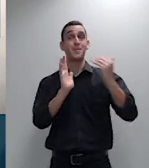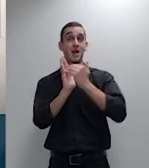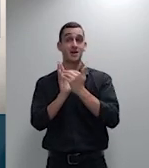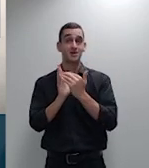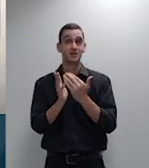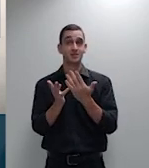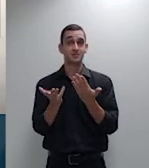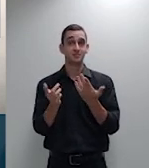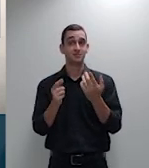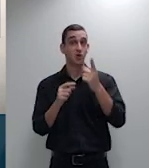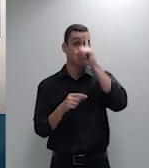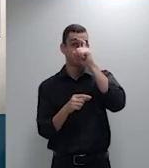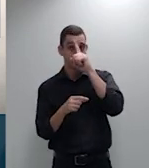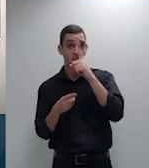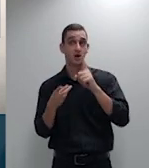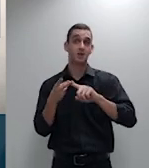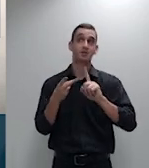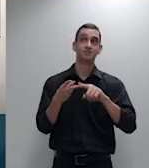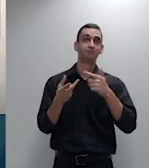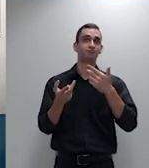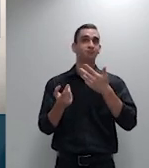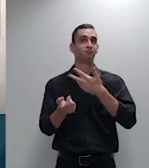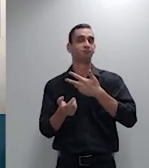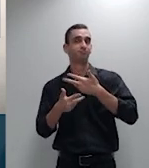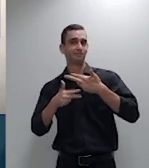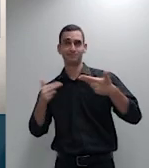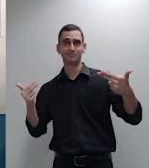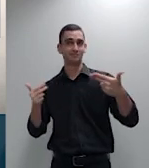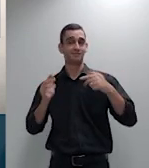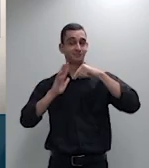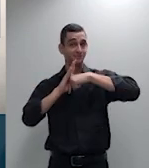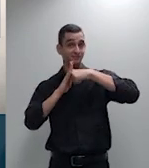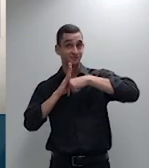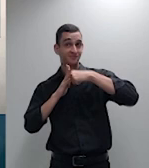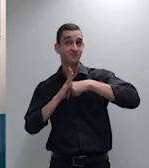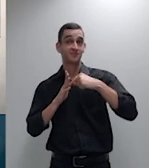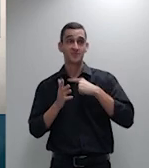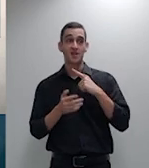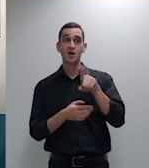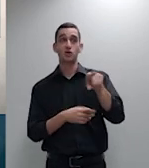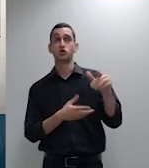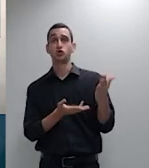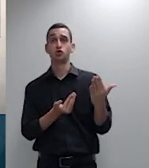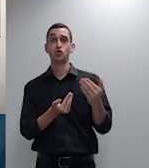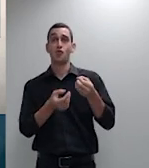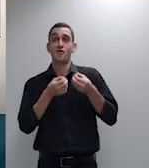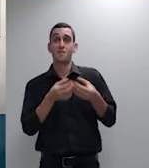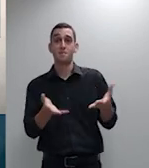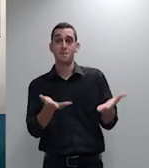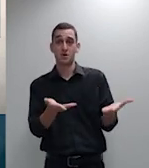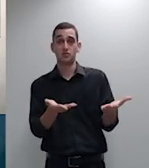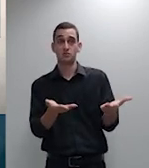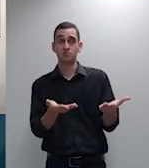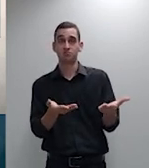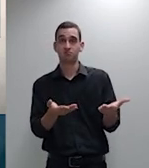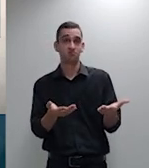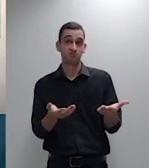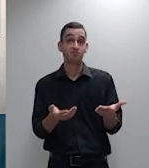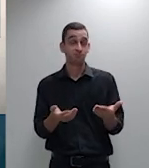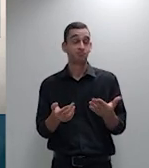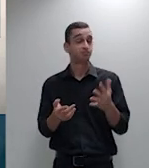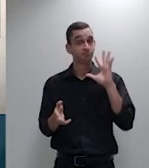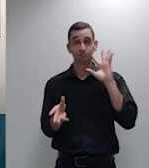manutenção do vínculo dos trabalhadores mais idosos seria um franco desestímulo à própria